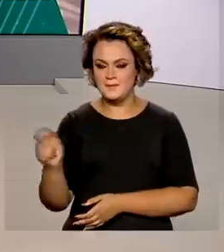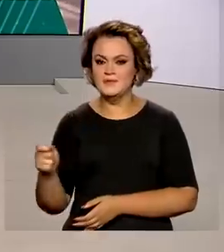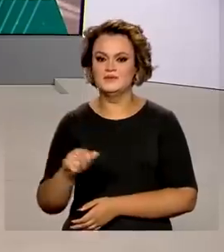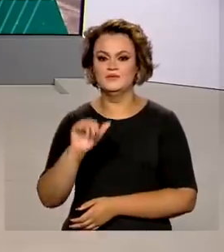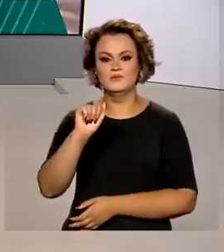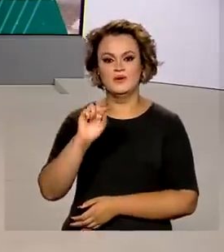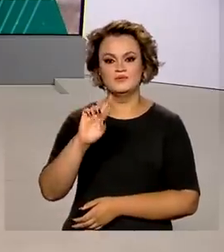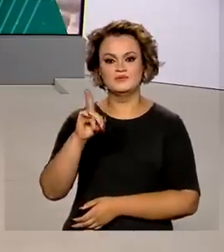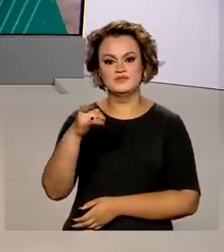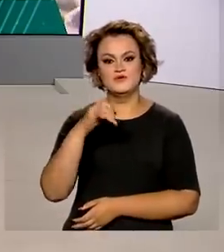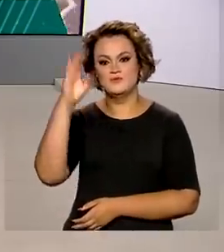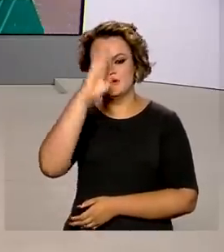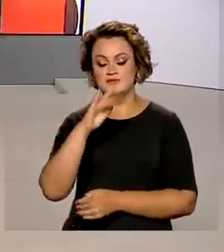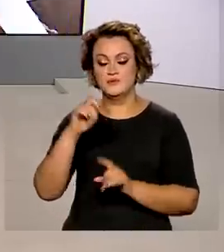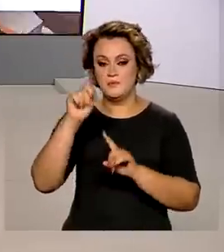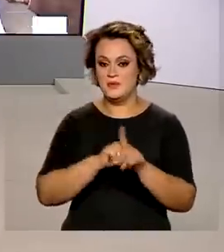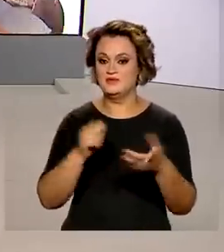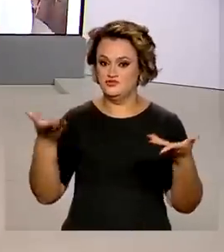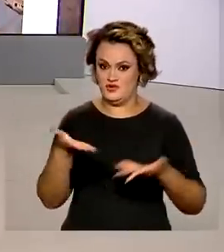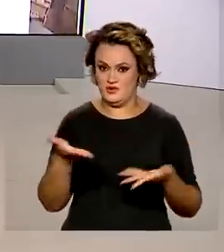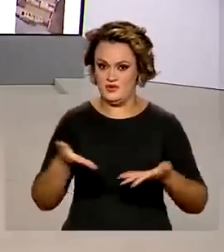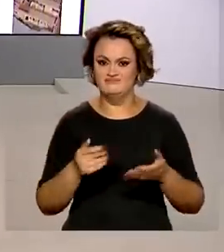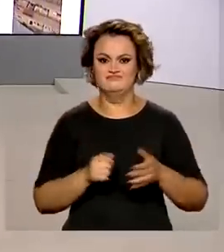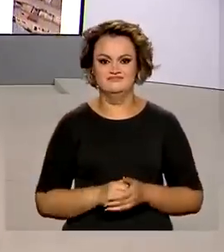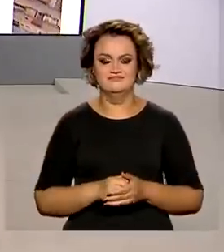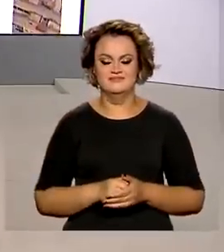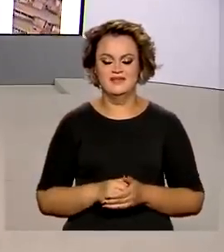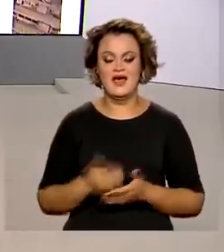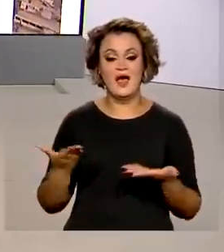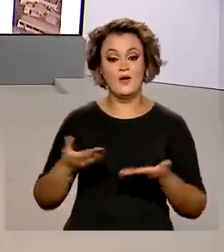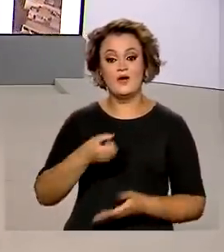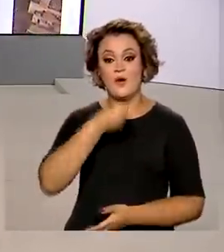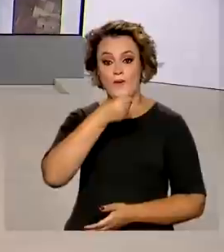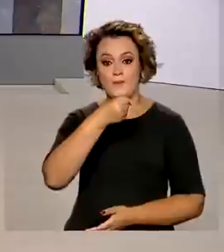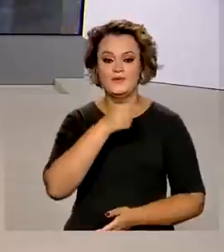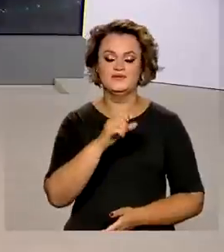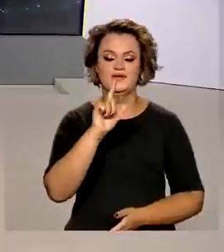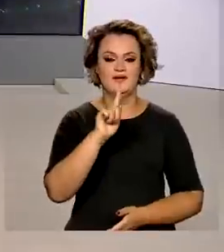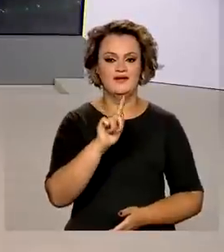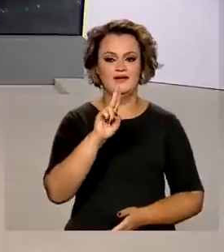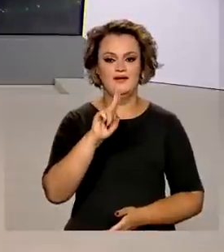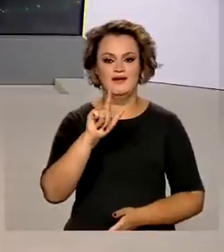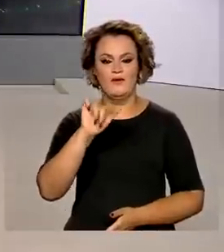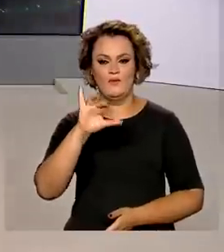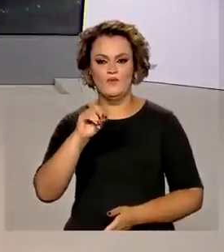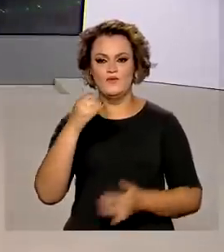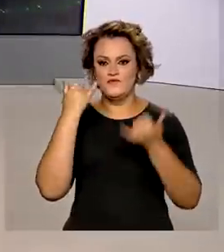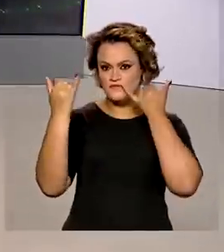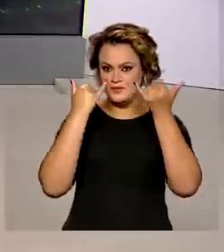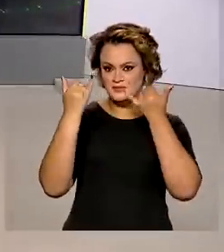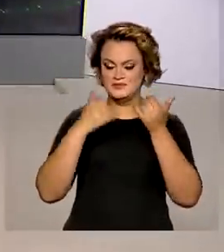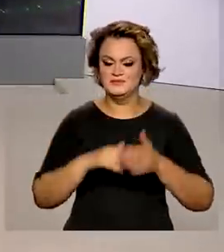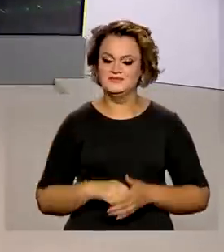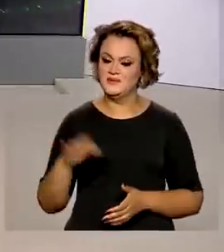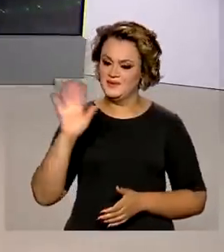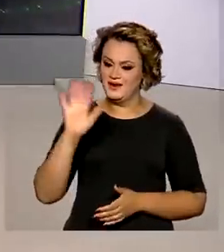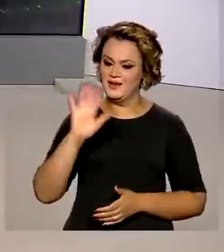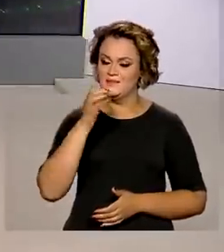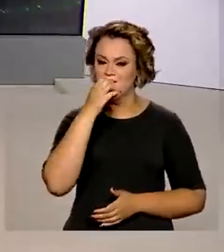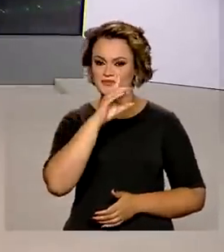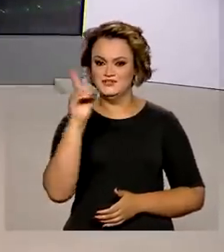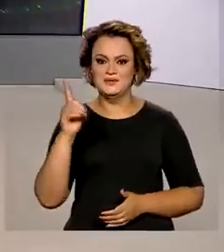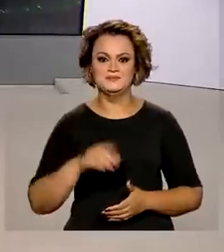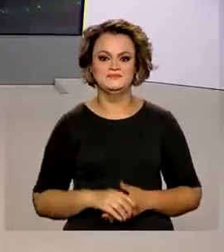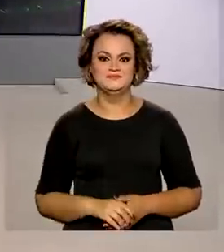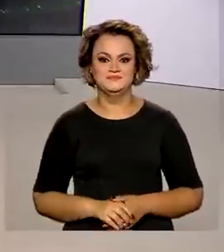Auxílio Brasil referente ao mês de julho. Vamos conversar com o repórter Glauco de Queiroz, ele traz ao vivo para a gente os detalhes. Oi, Glauco, bom